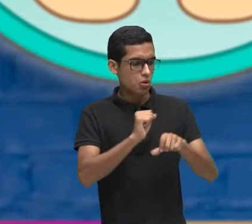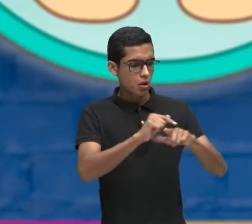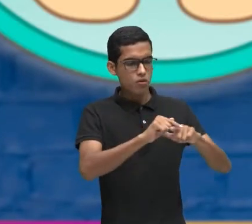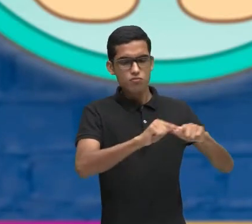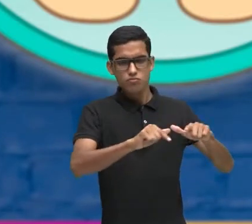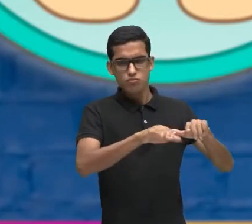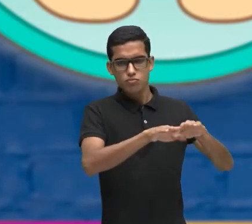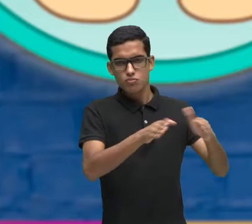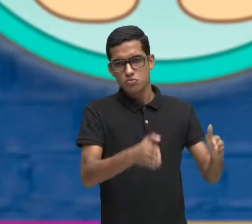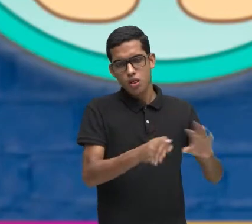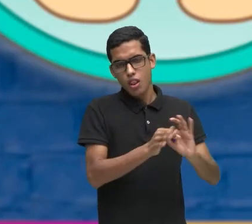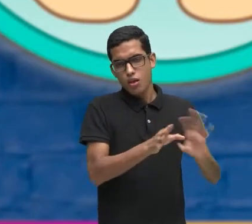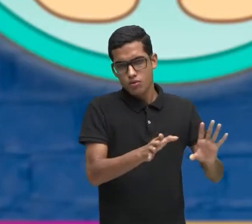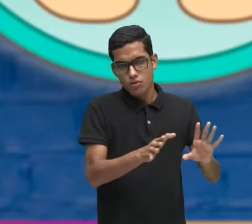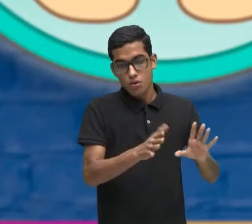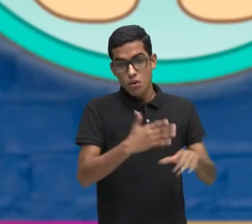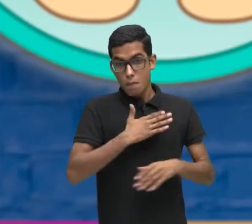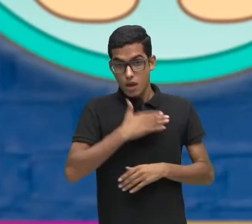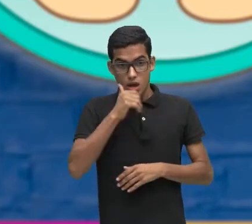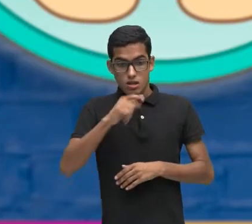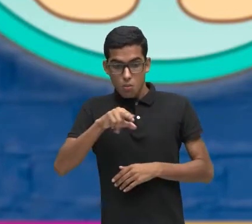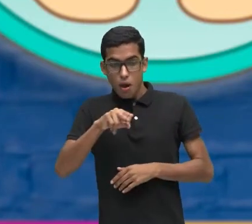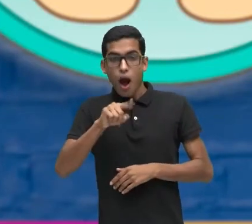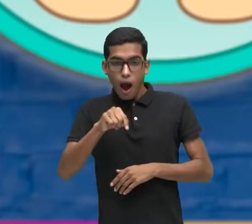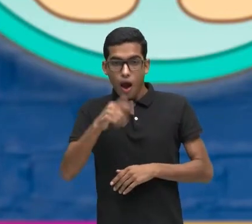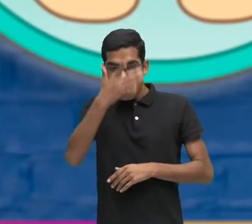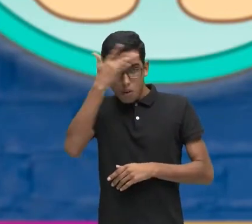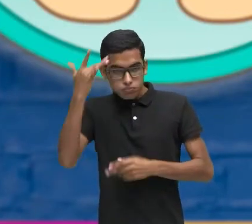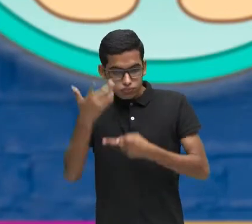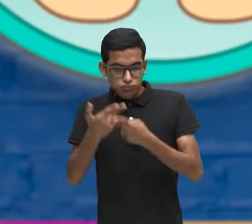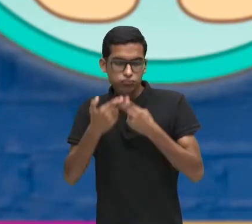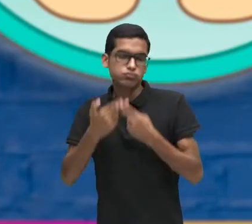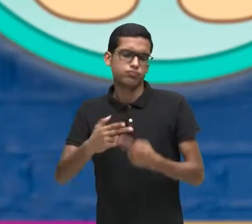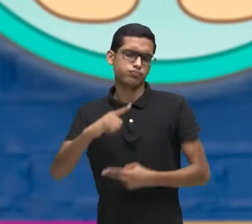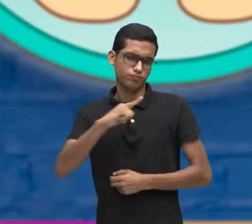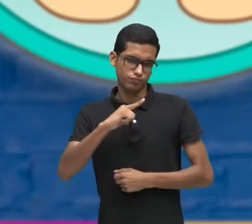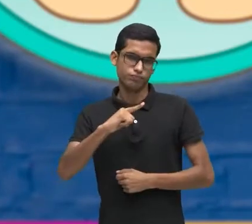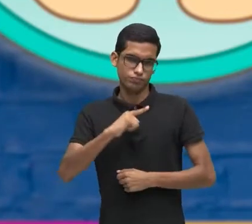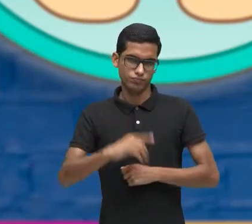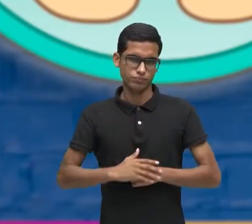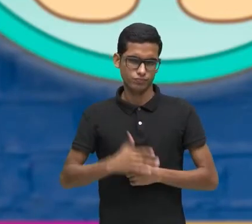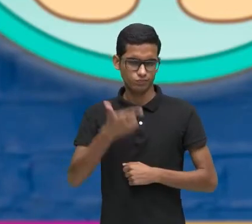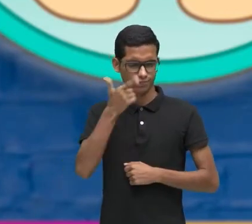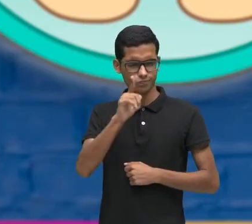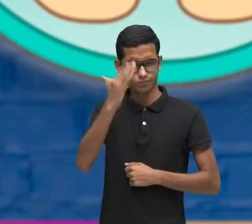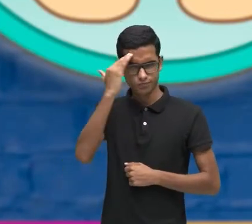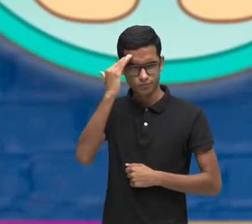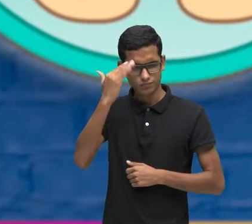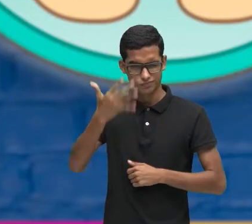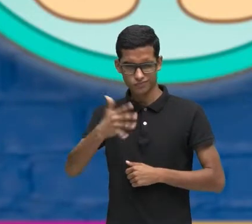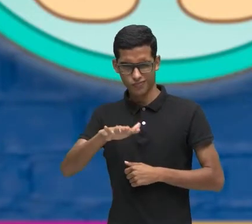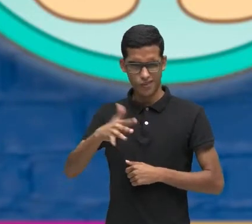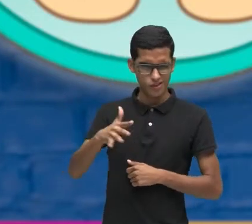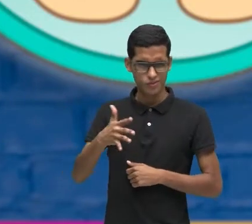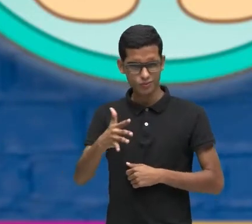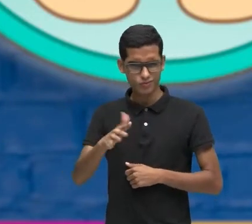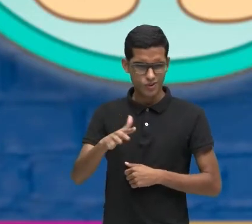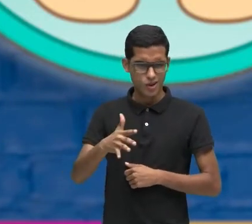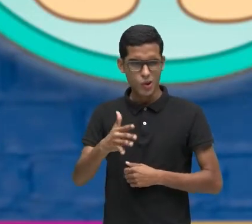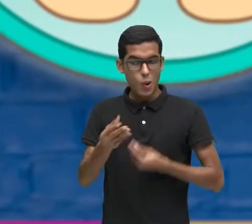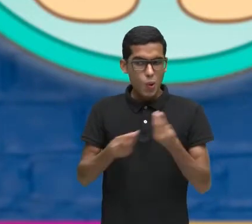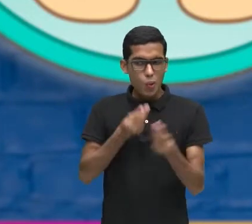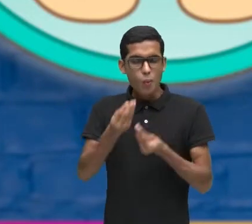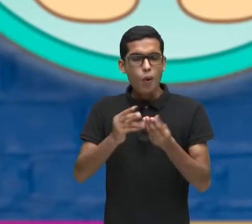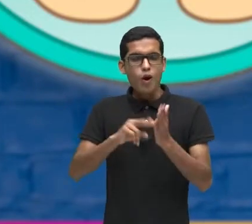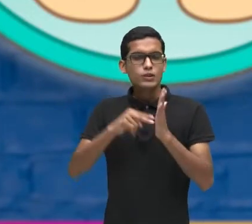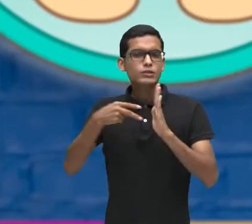irmã É uma pessoa Muito paciente Conseguiram entender Mais ou menos Como é